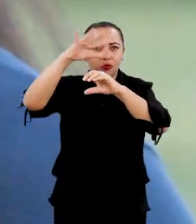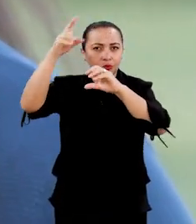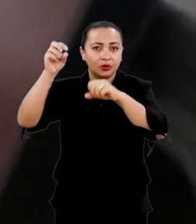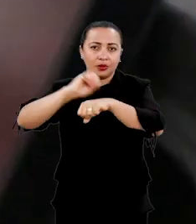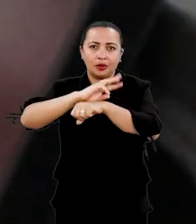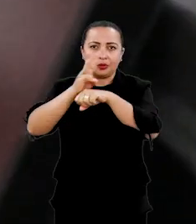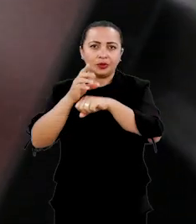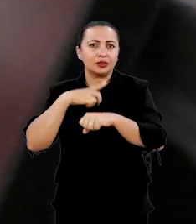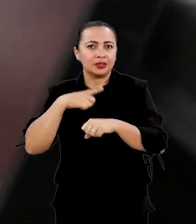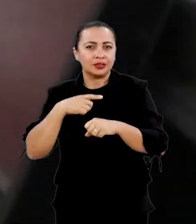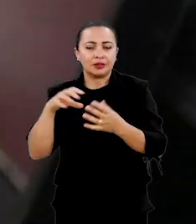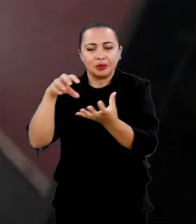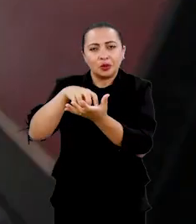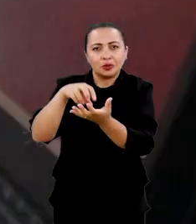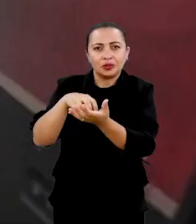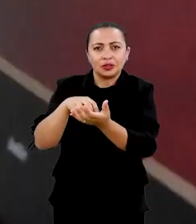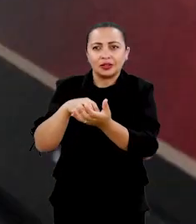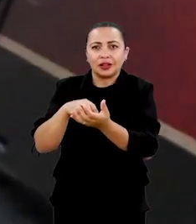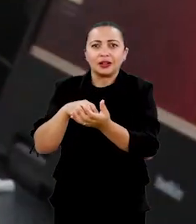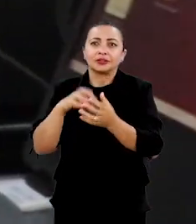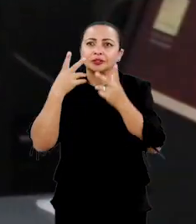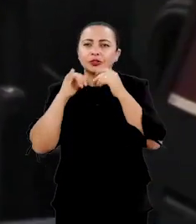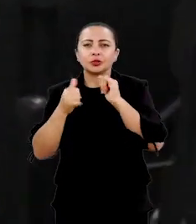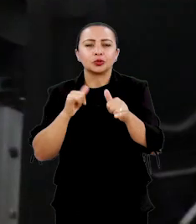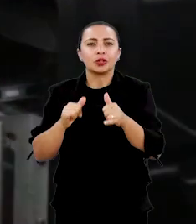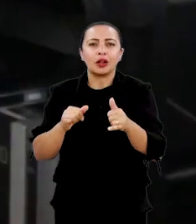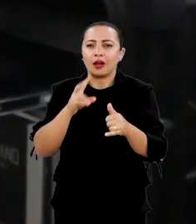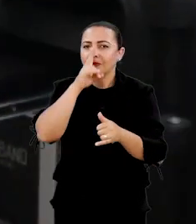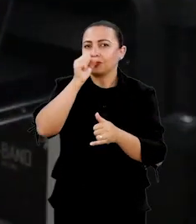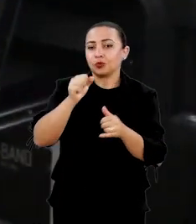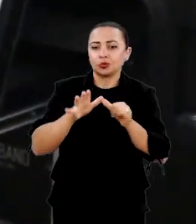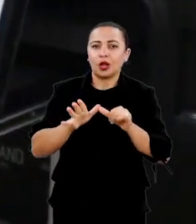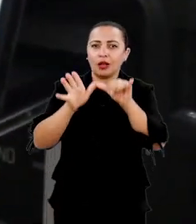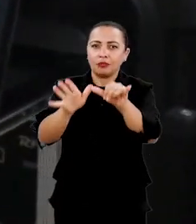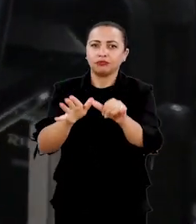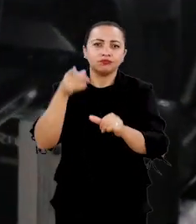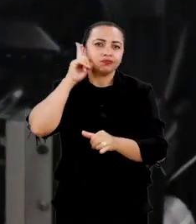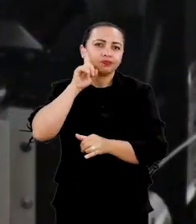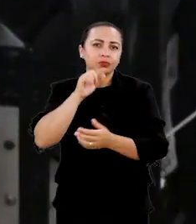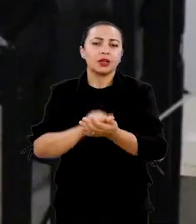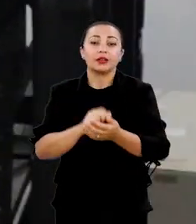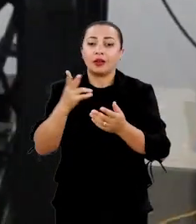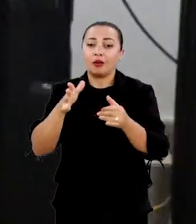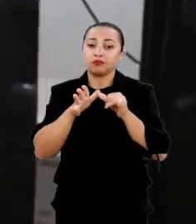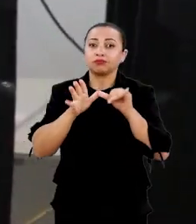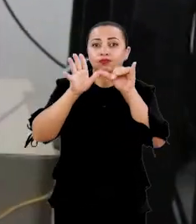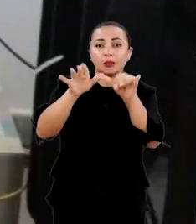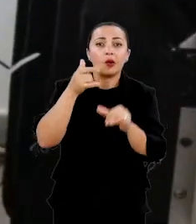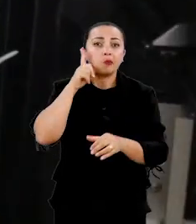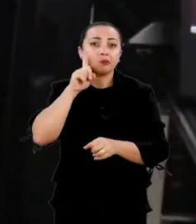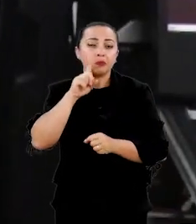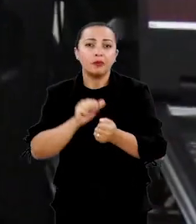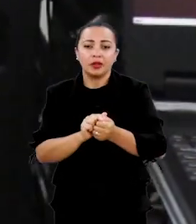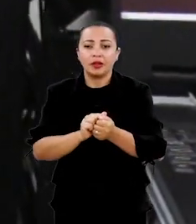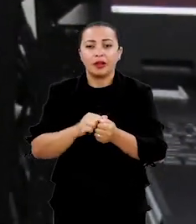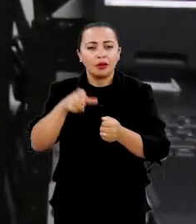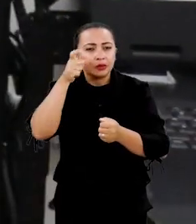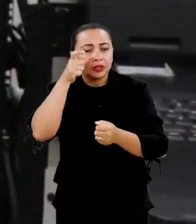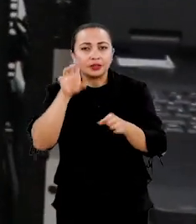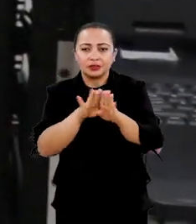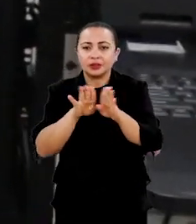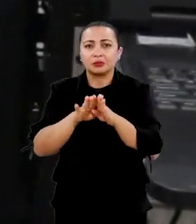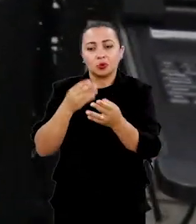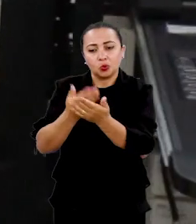de plasma. Na UEMA, temos acordos internacionais. Um desses acordos internacionais é com a Força Aérea Americana. Então, a Força Aérea Americana